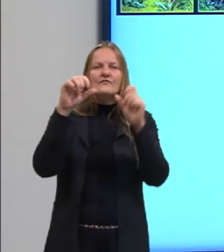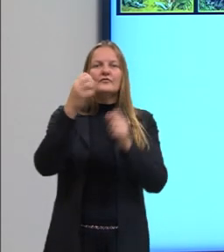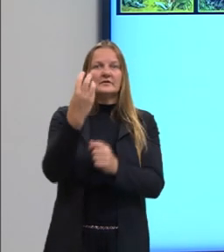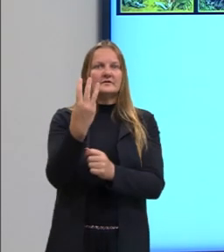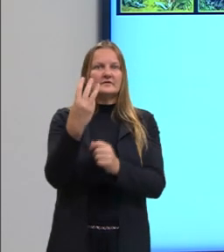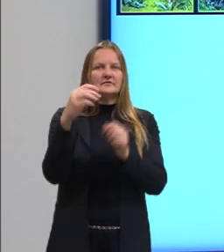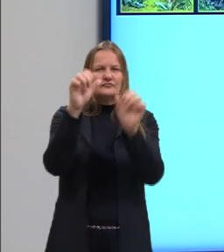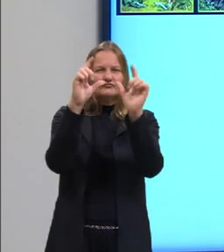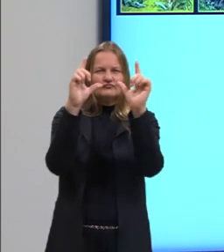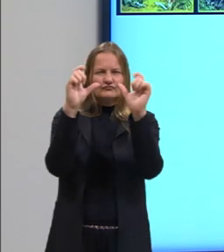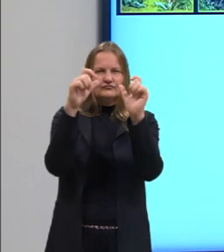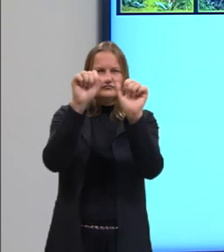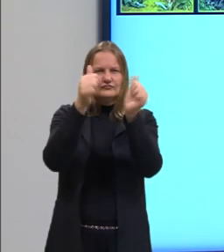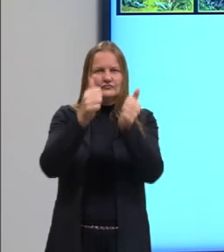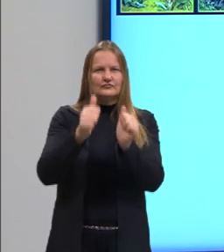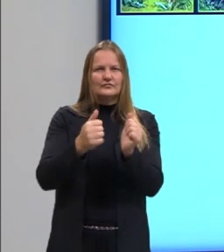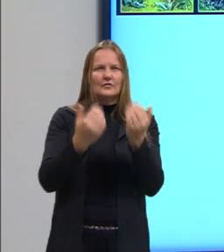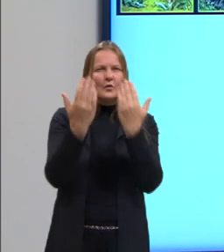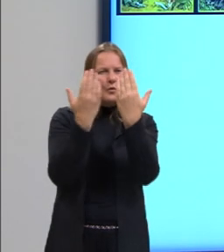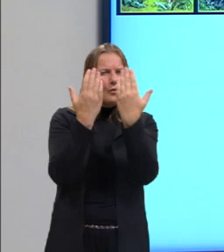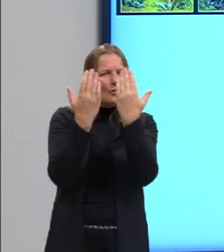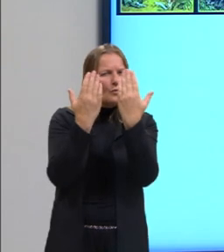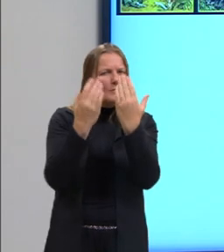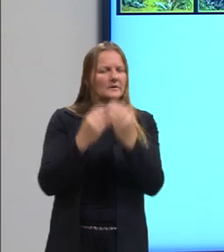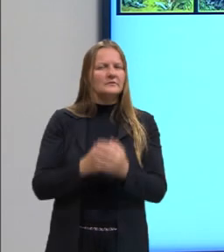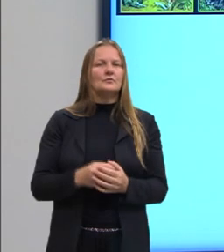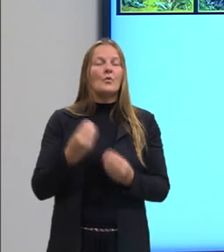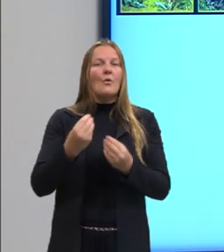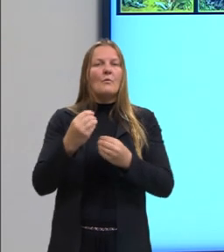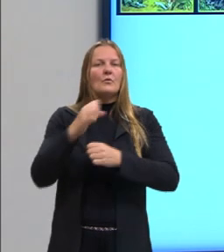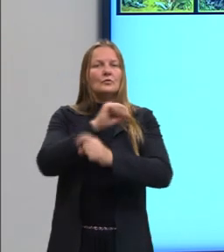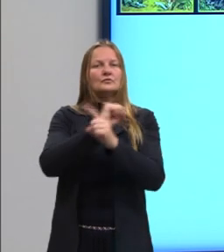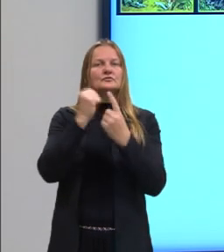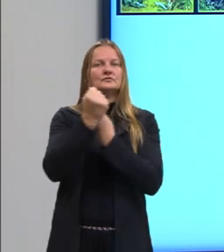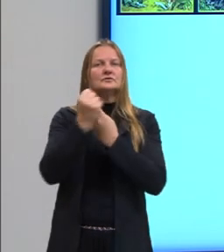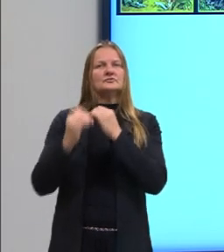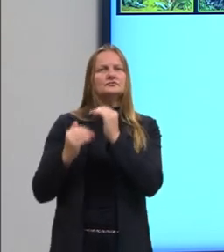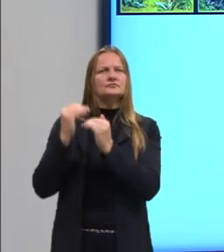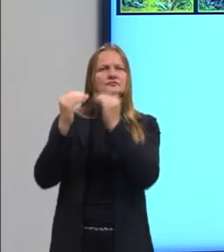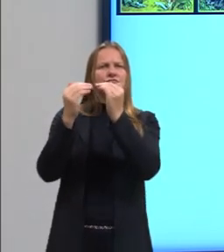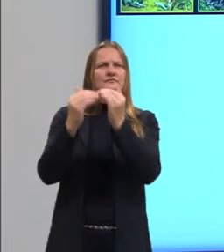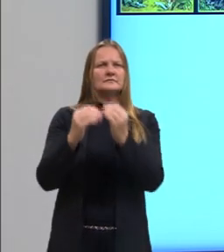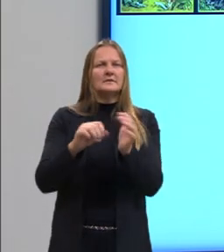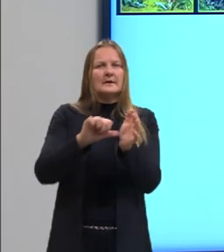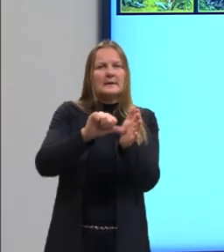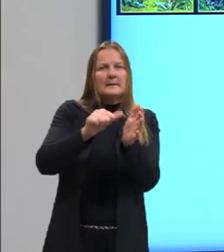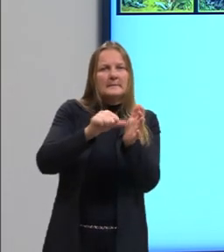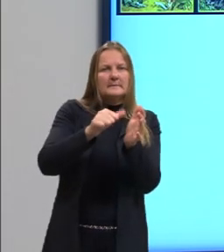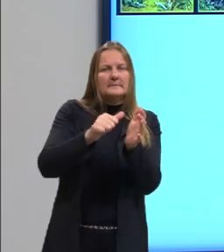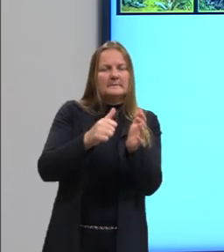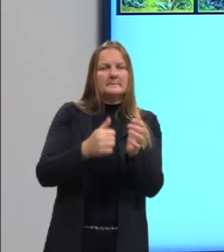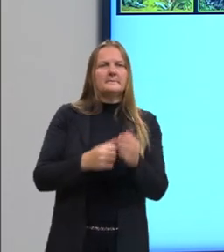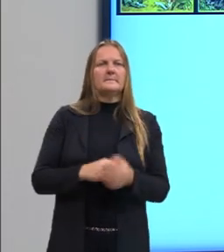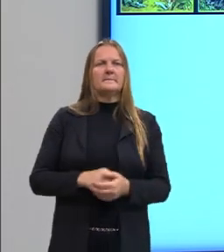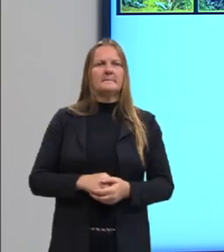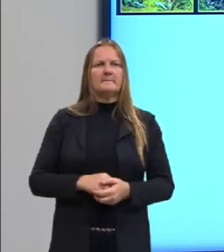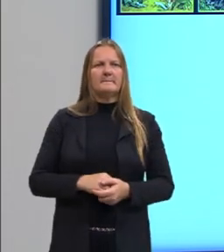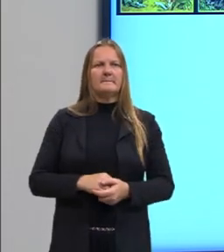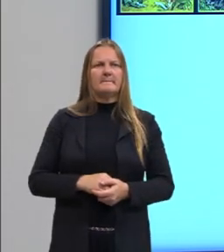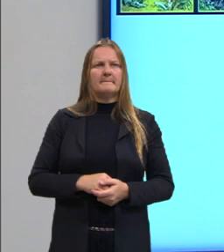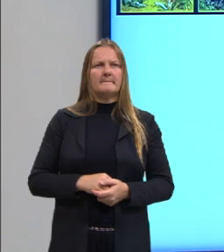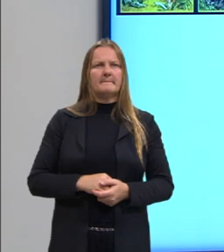três, eu quis fazer uma comparação, então, de como a sociedade evoluiu. Vejam bem, aqui na nossa primeira imagem, na figura um,